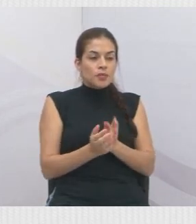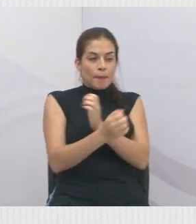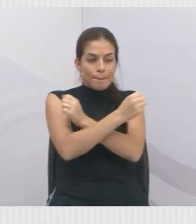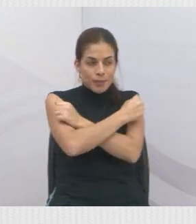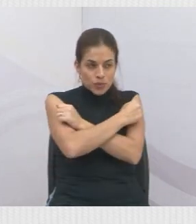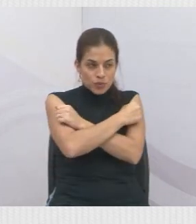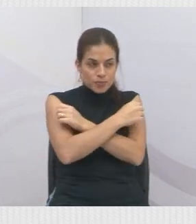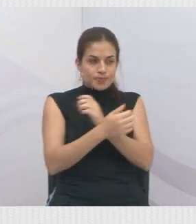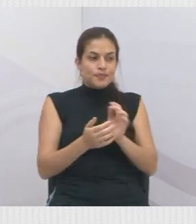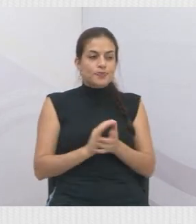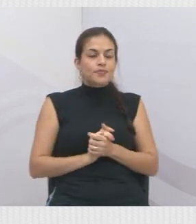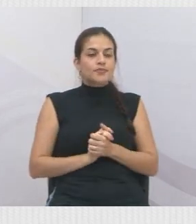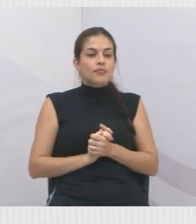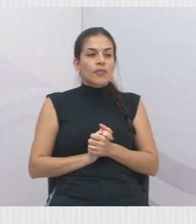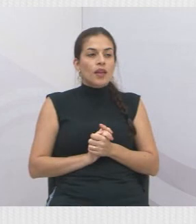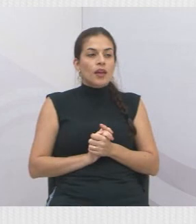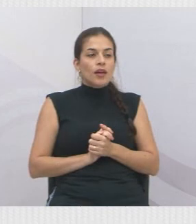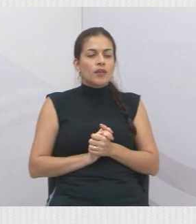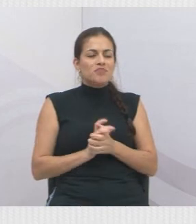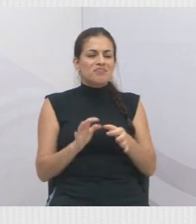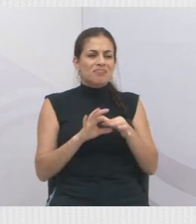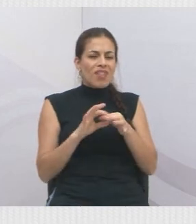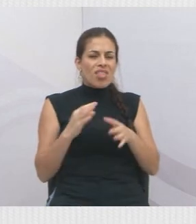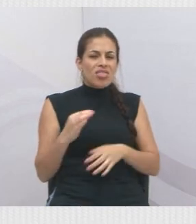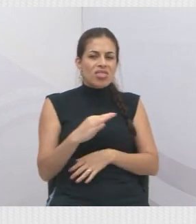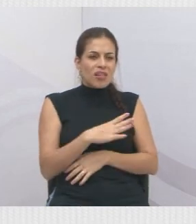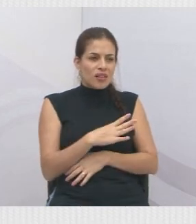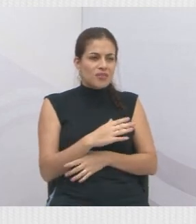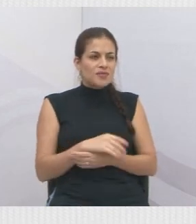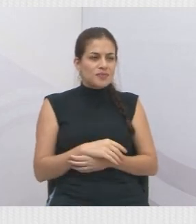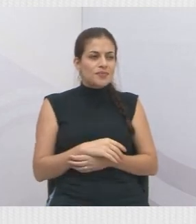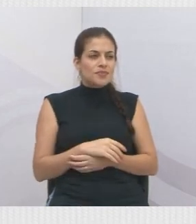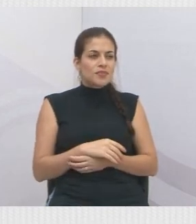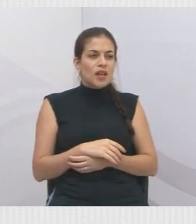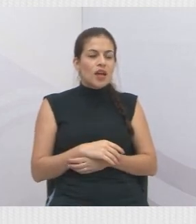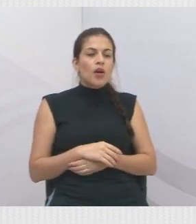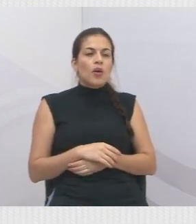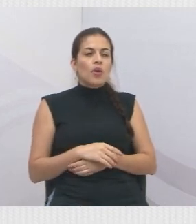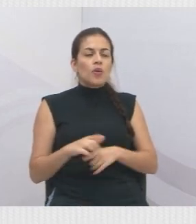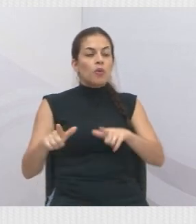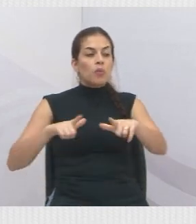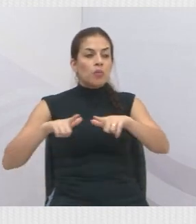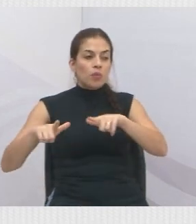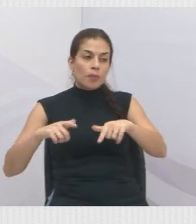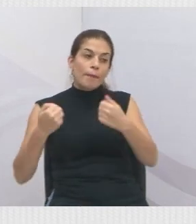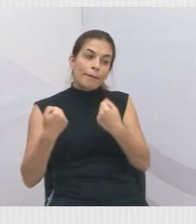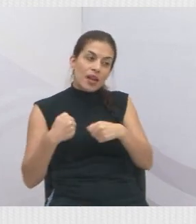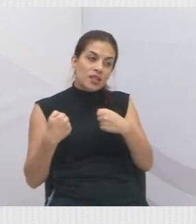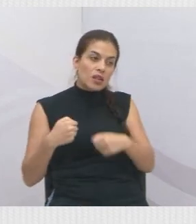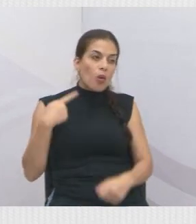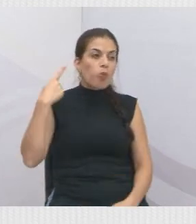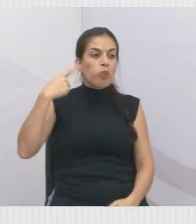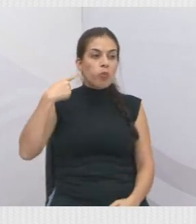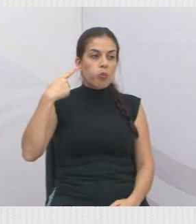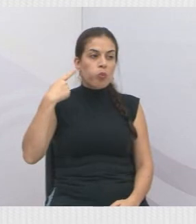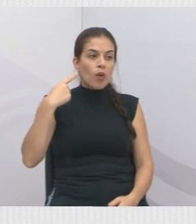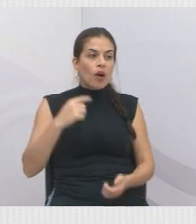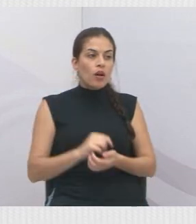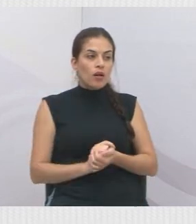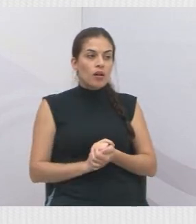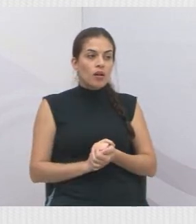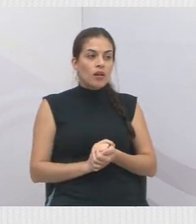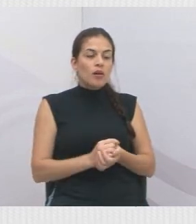importante dizer que mesmo que haja acordo, o empregado precisa ser assistido por um advogado para que esse acordo tenha